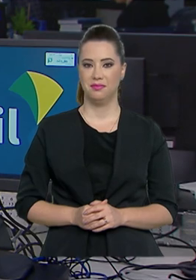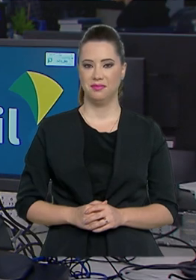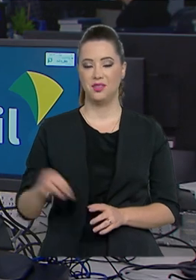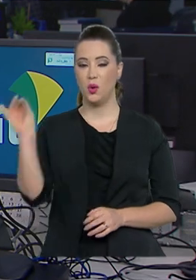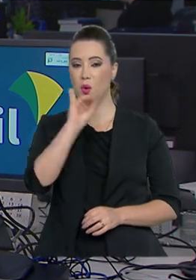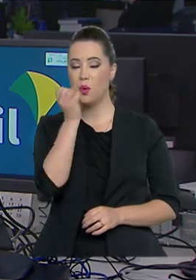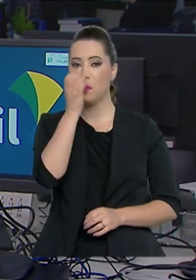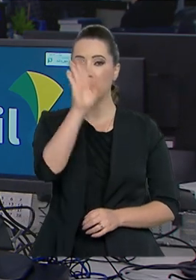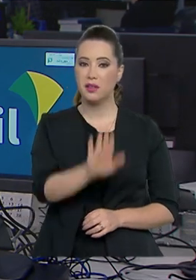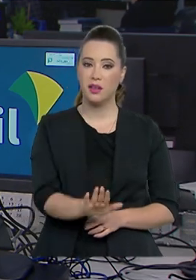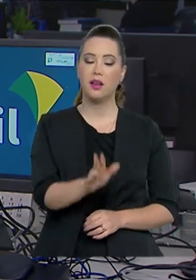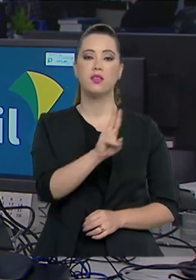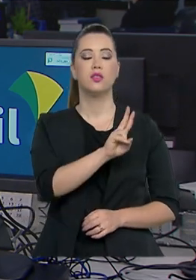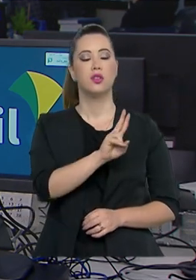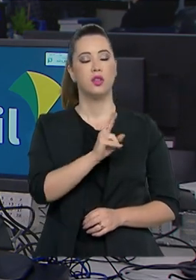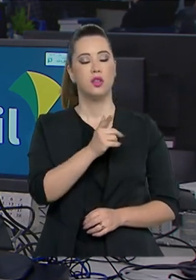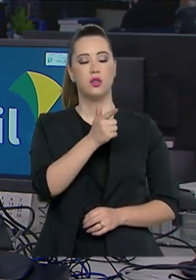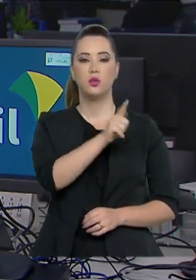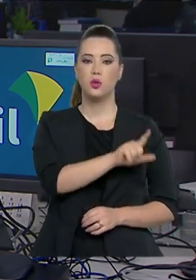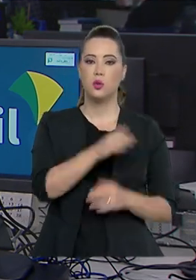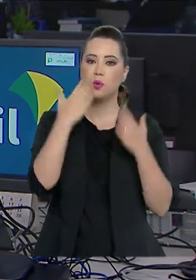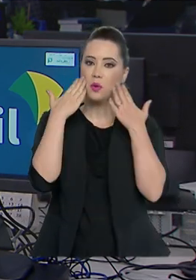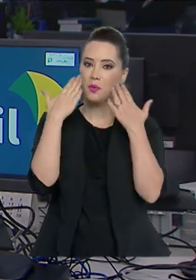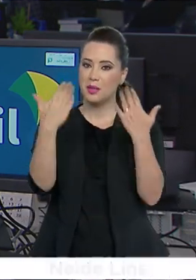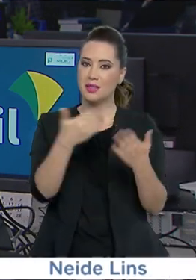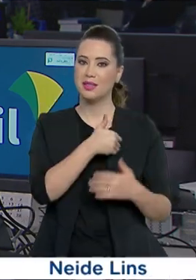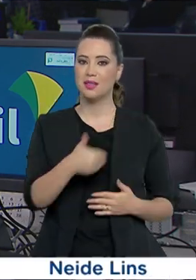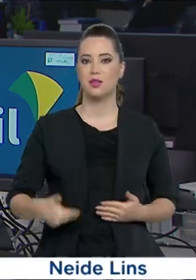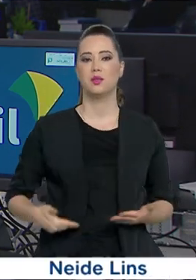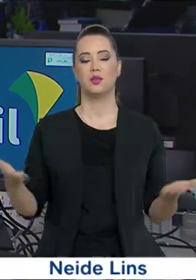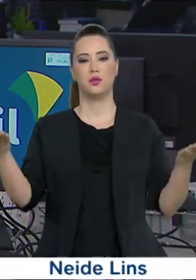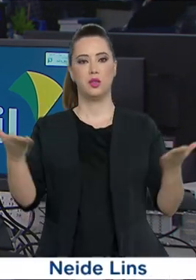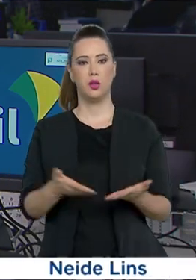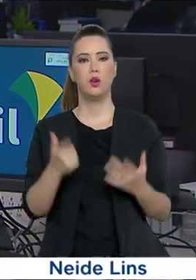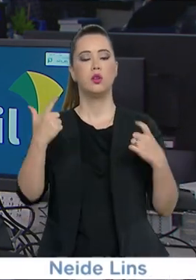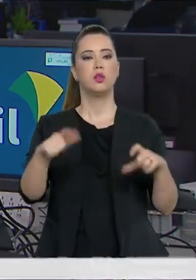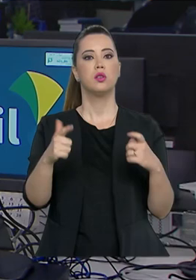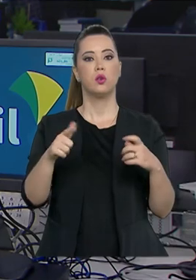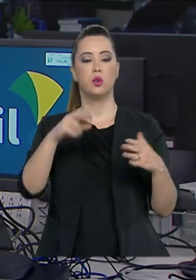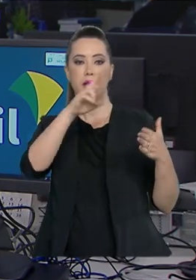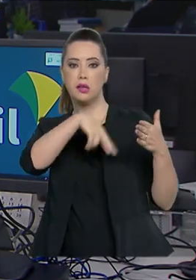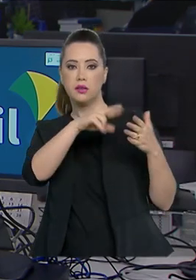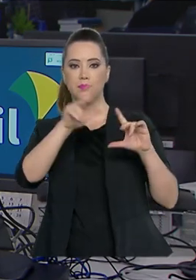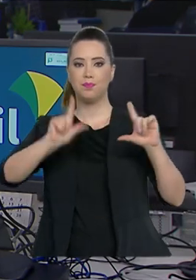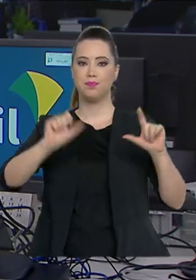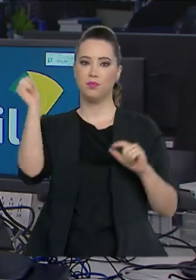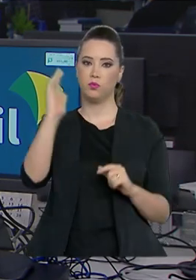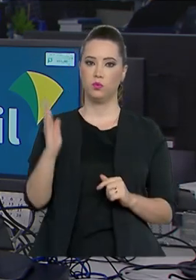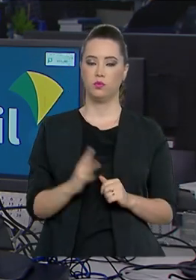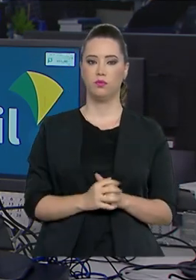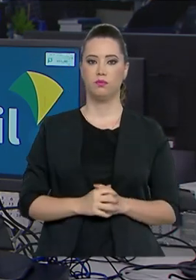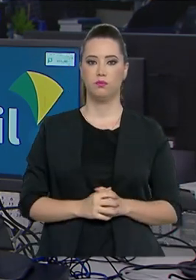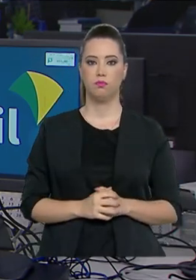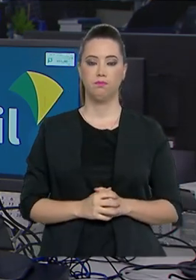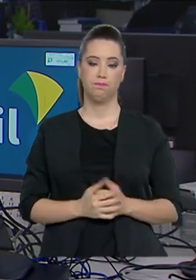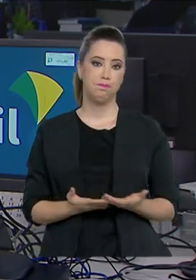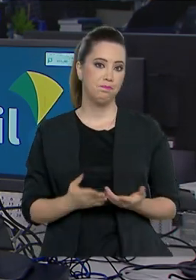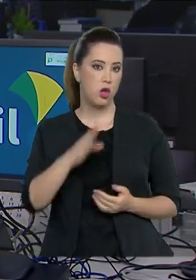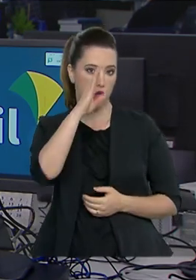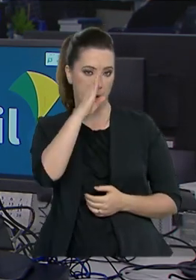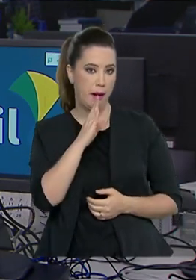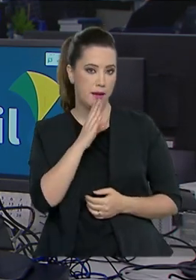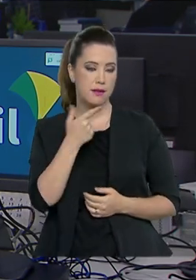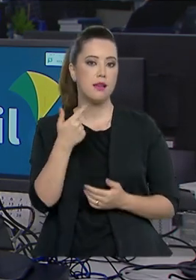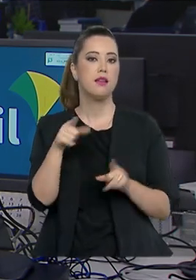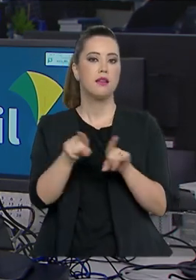Olá, boa tarde. Estamos de volta com mais uma edição do Governo Agora, direto aqui da nossa redação da TV Brasil. De graça